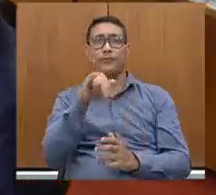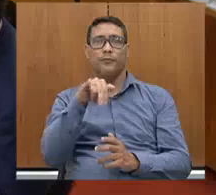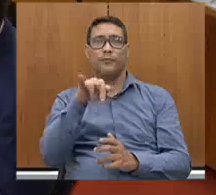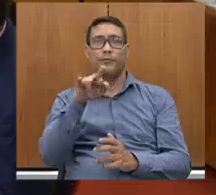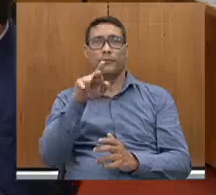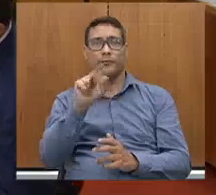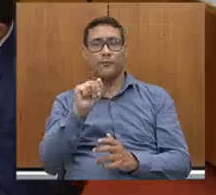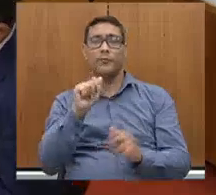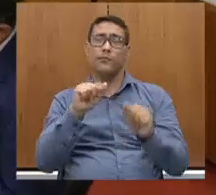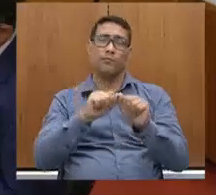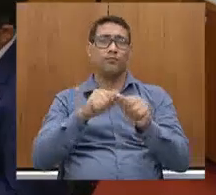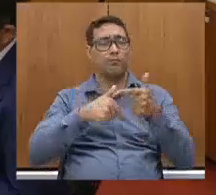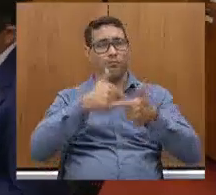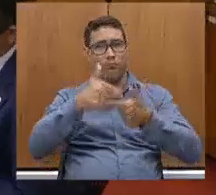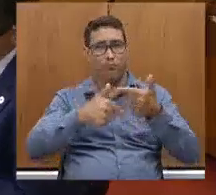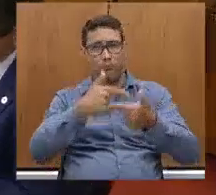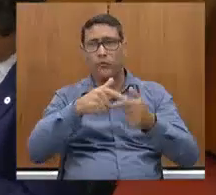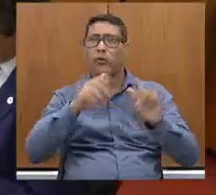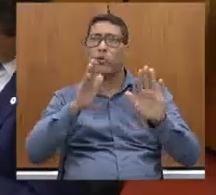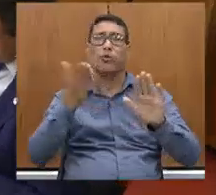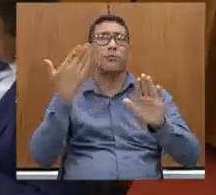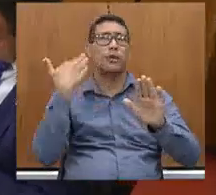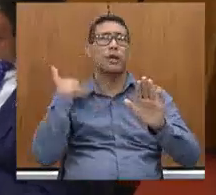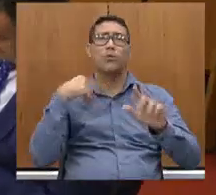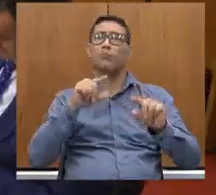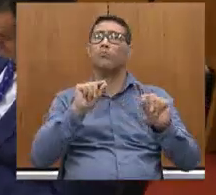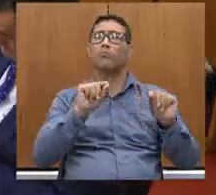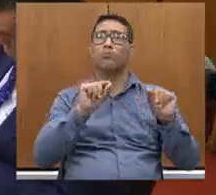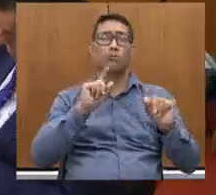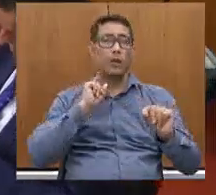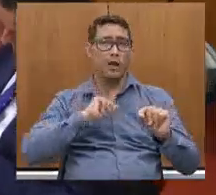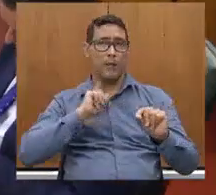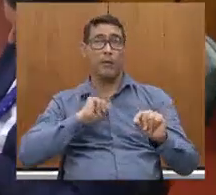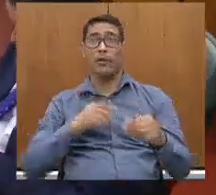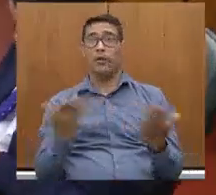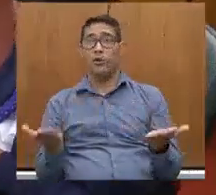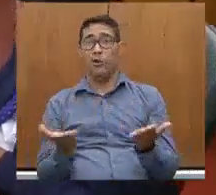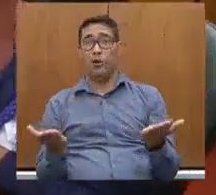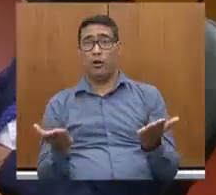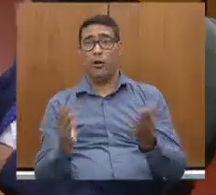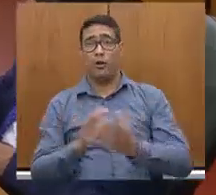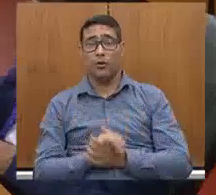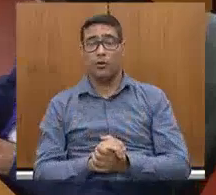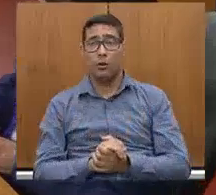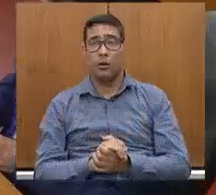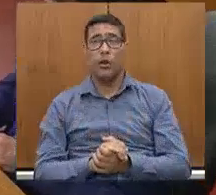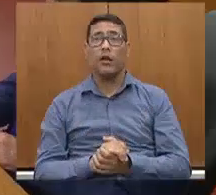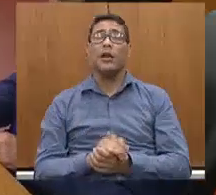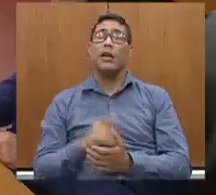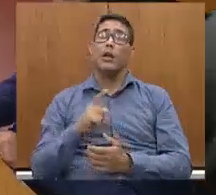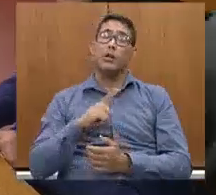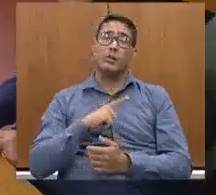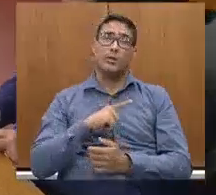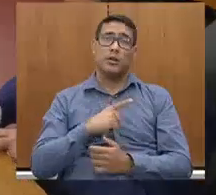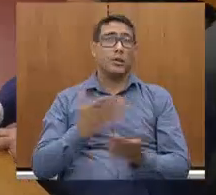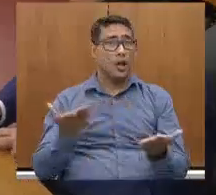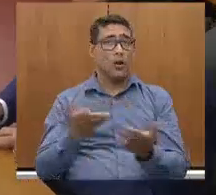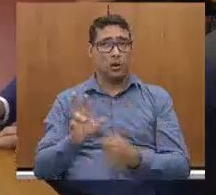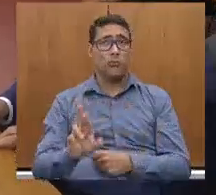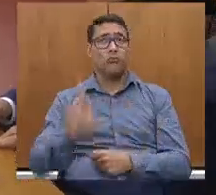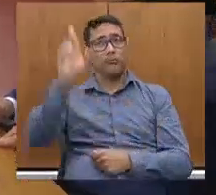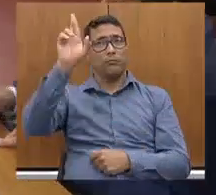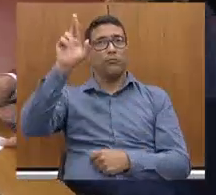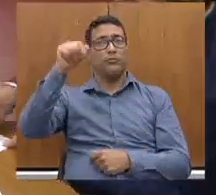na diferença, o que era Minas e o que é Minas agora. Como andávamos e como andamos em Minas agora.